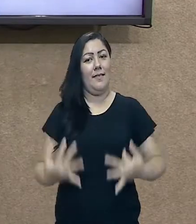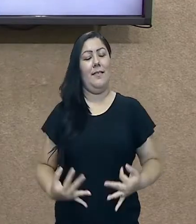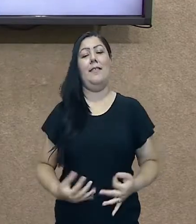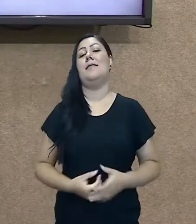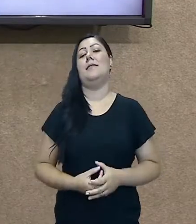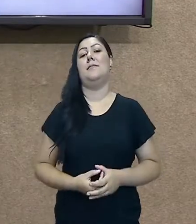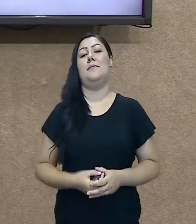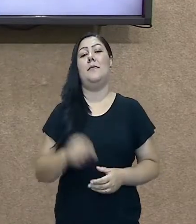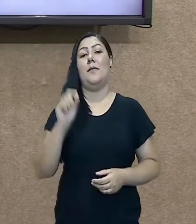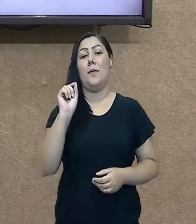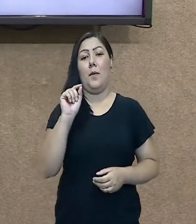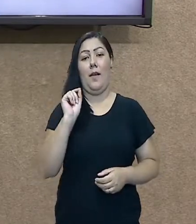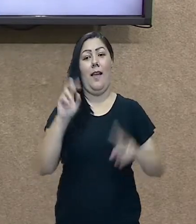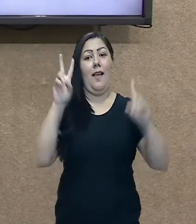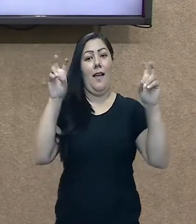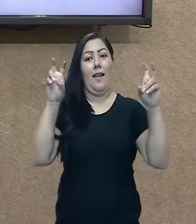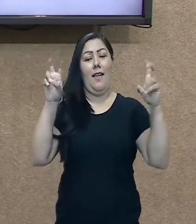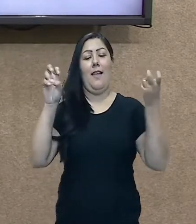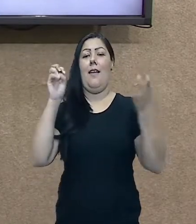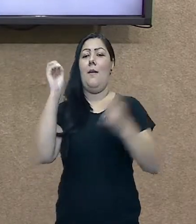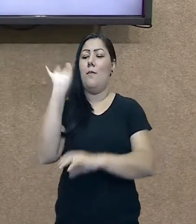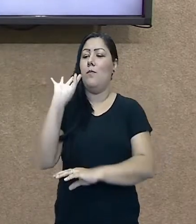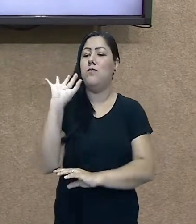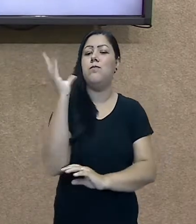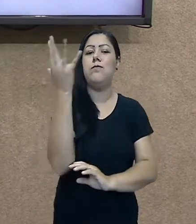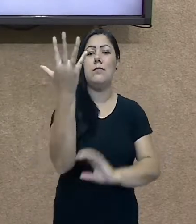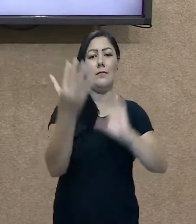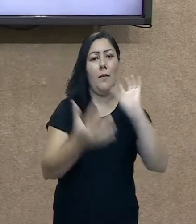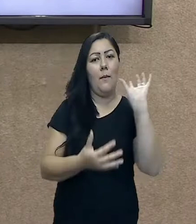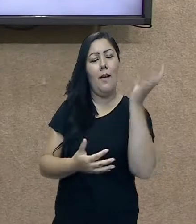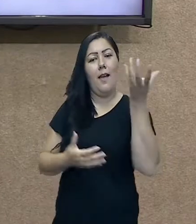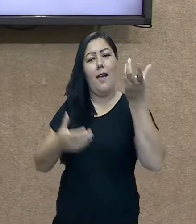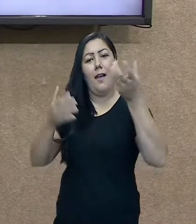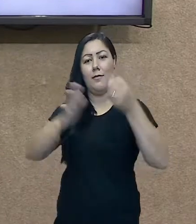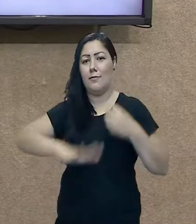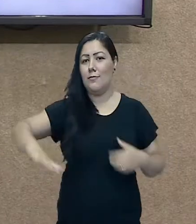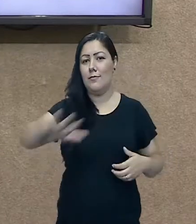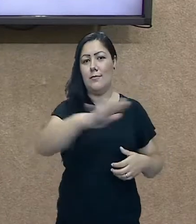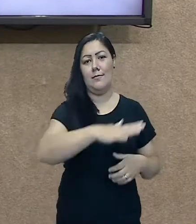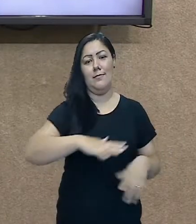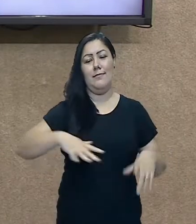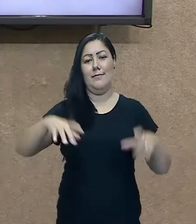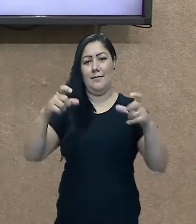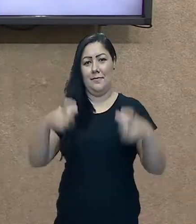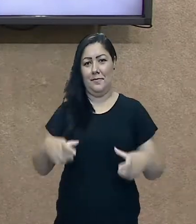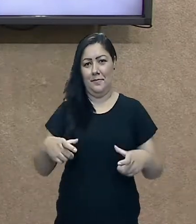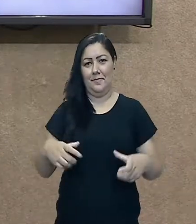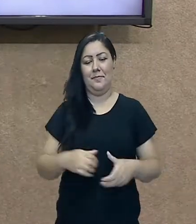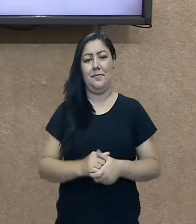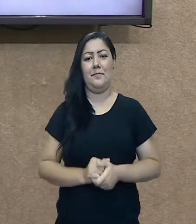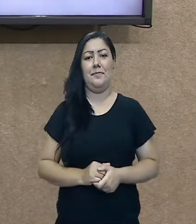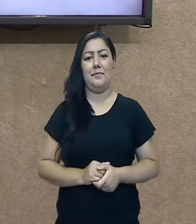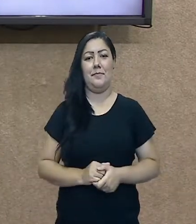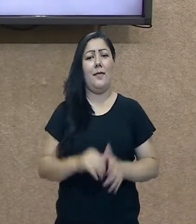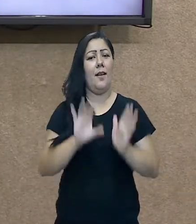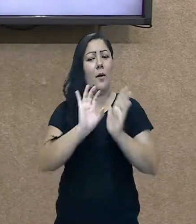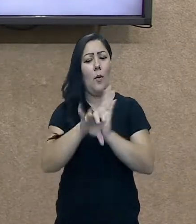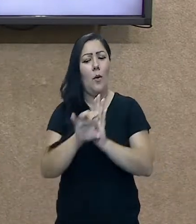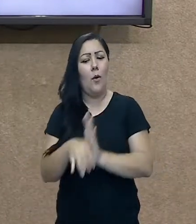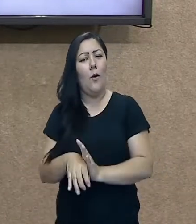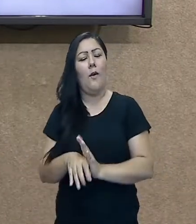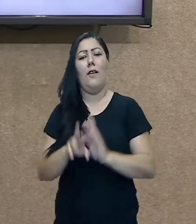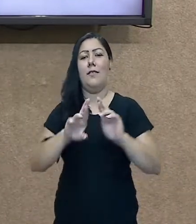paisagem, espaço e lugar. Vamos ver os conceitos